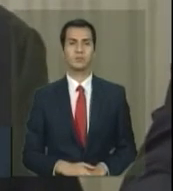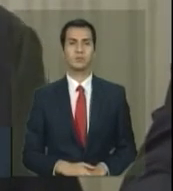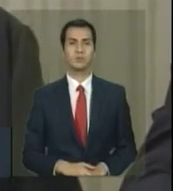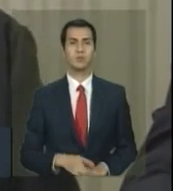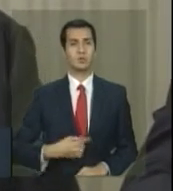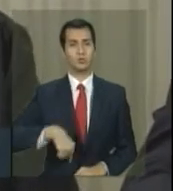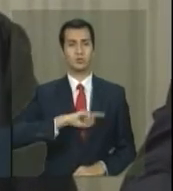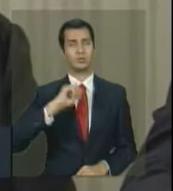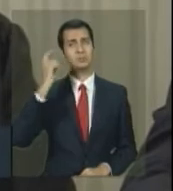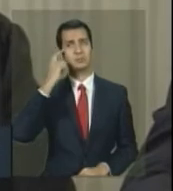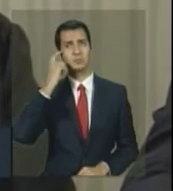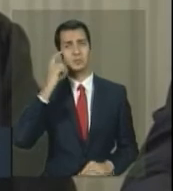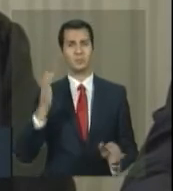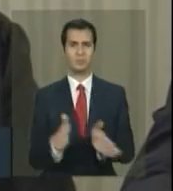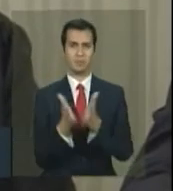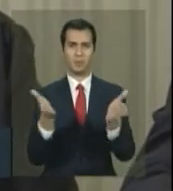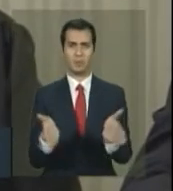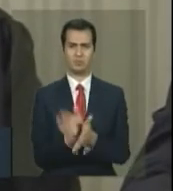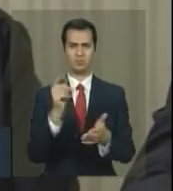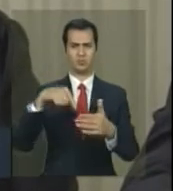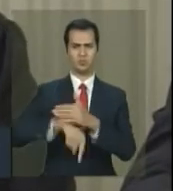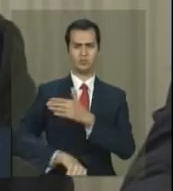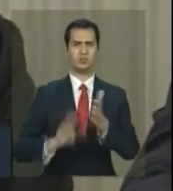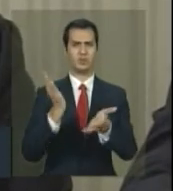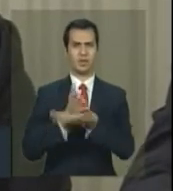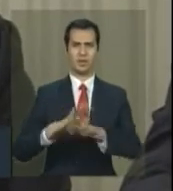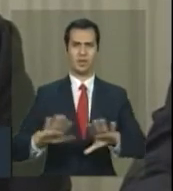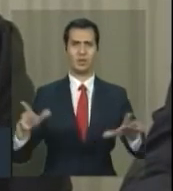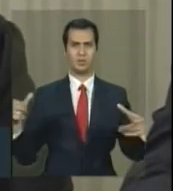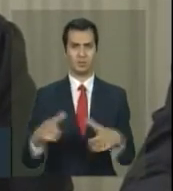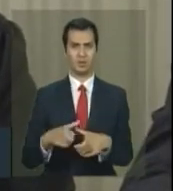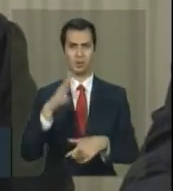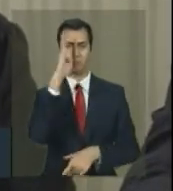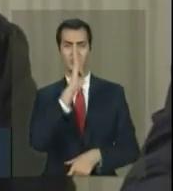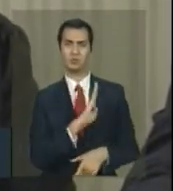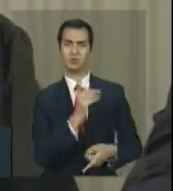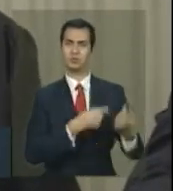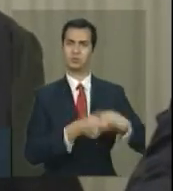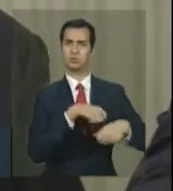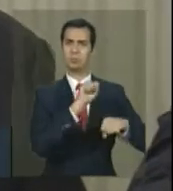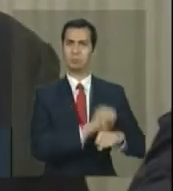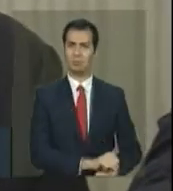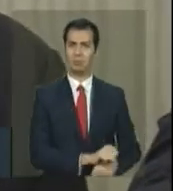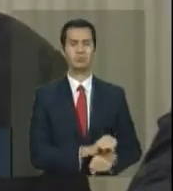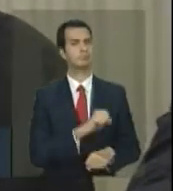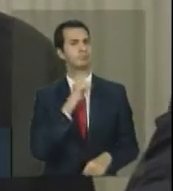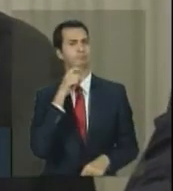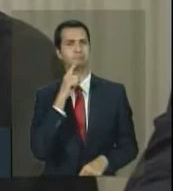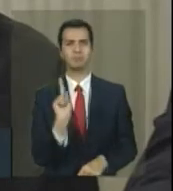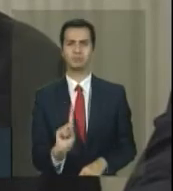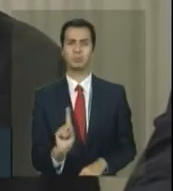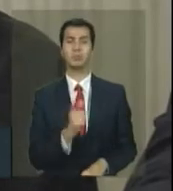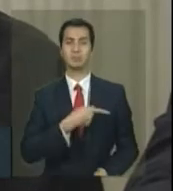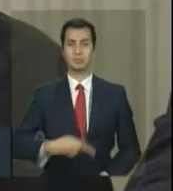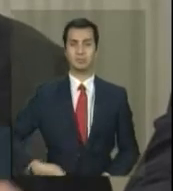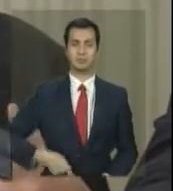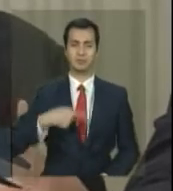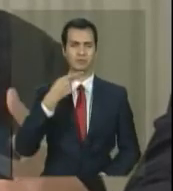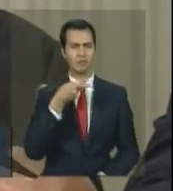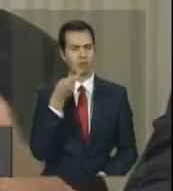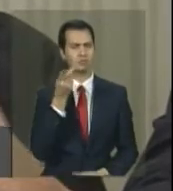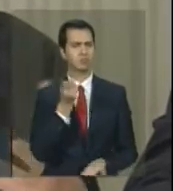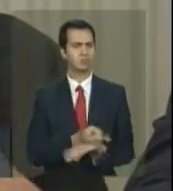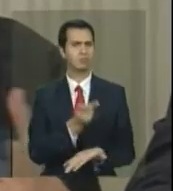achar que nós vamos conseguir superar a extrema pobreza se o país parar de crescer, então, é fundamental, a presidenta sempre diz isso, que